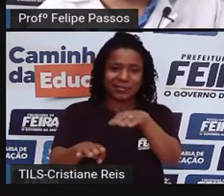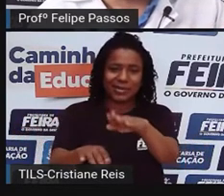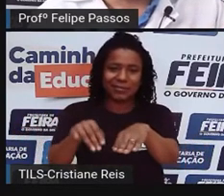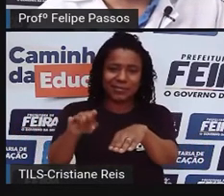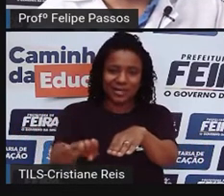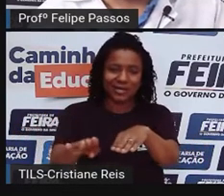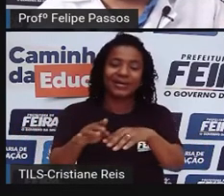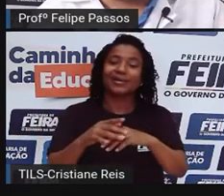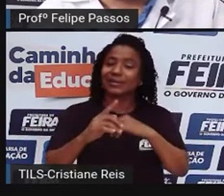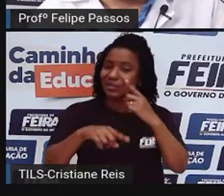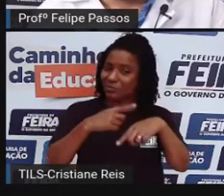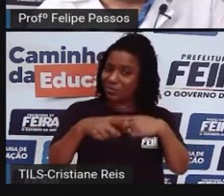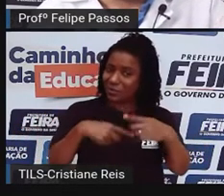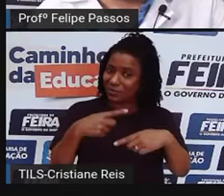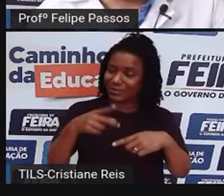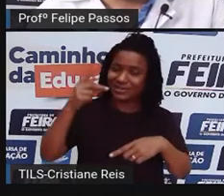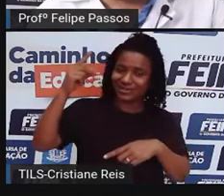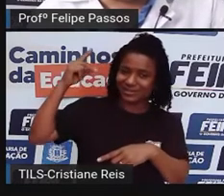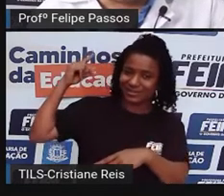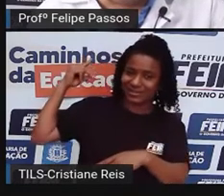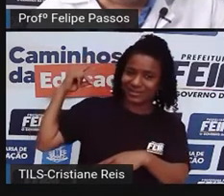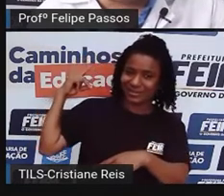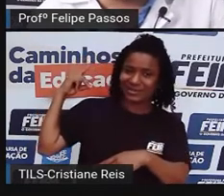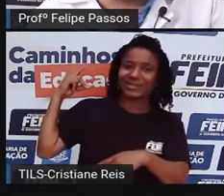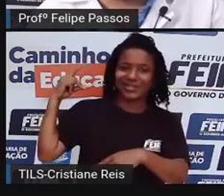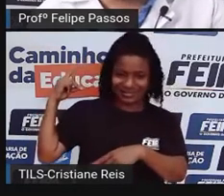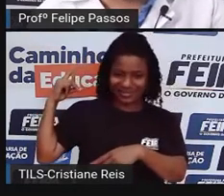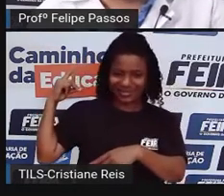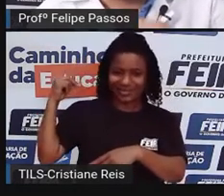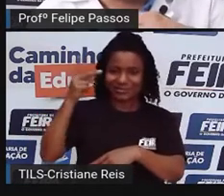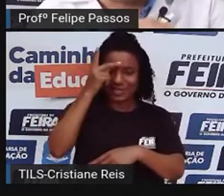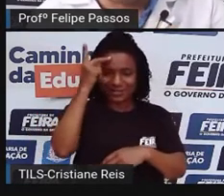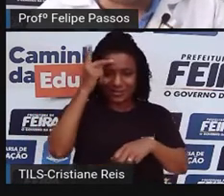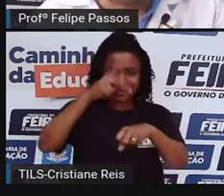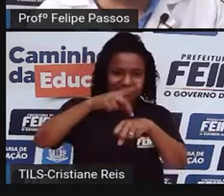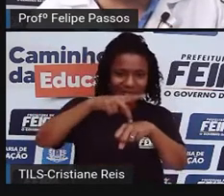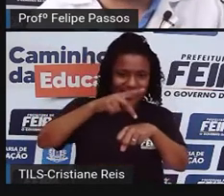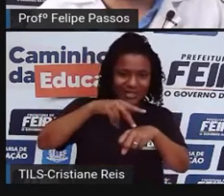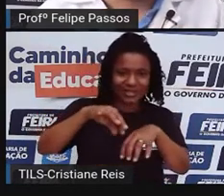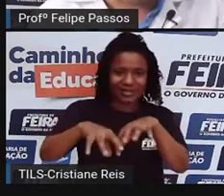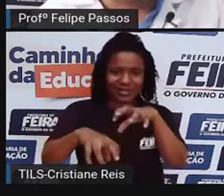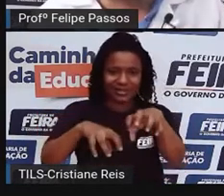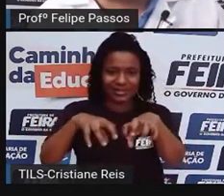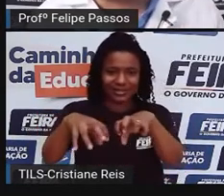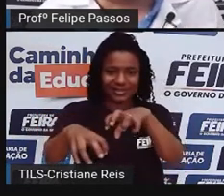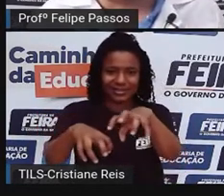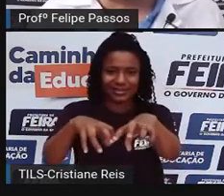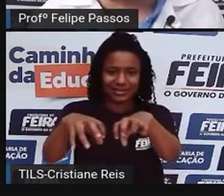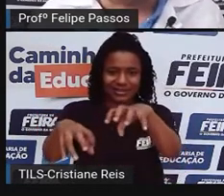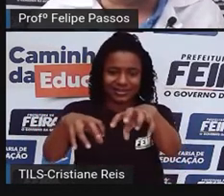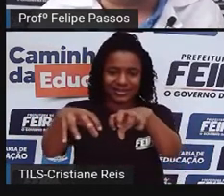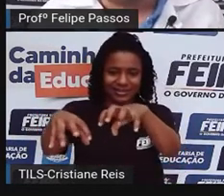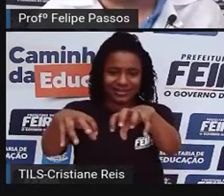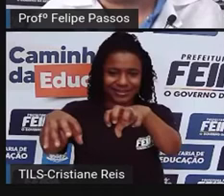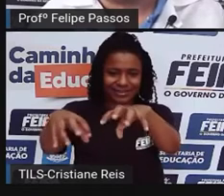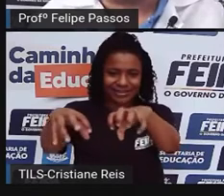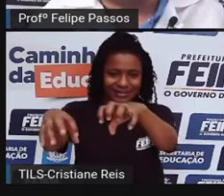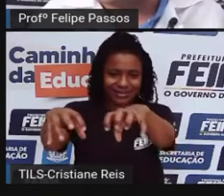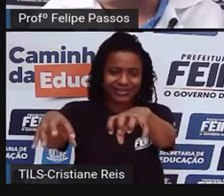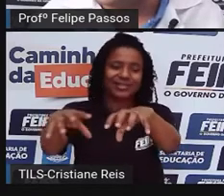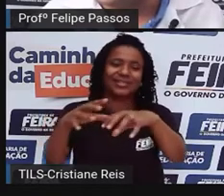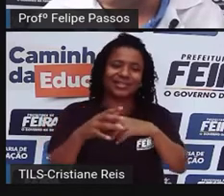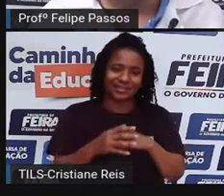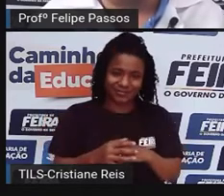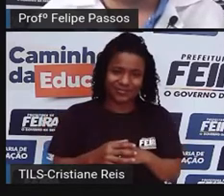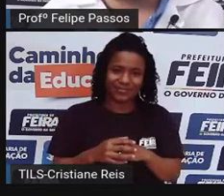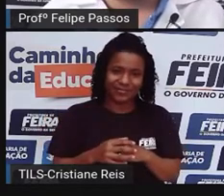pedras para fazer essa estrada ficar fixa, né? Para evitar que crescesse uma árvore ali no meio da estrada. Essas